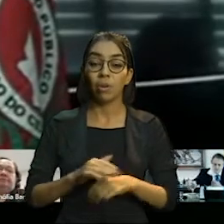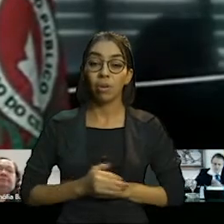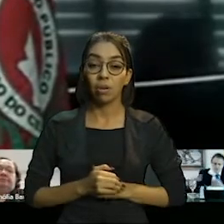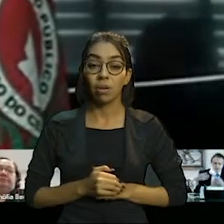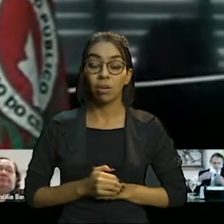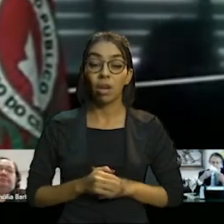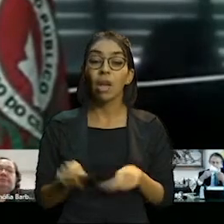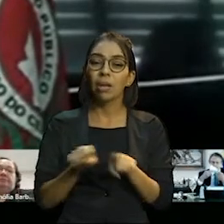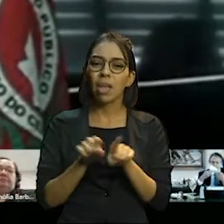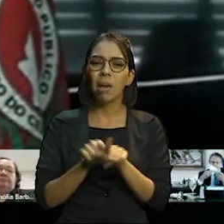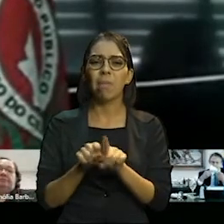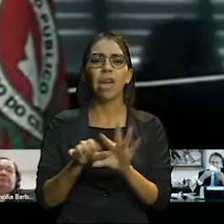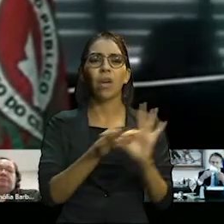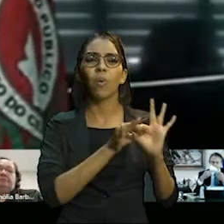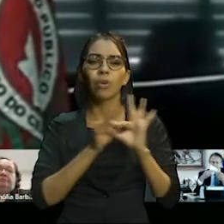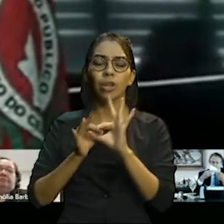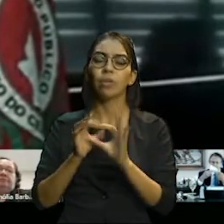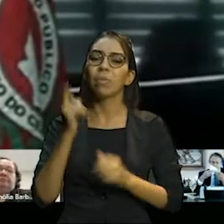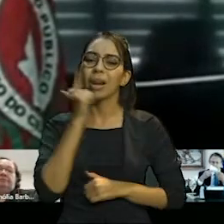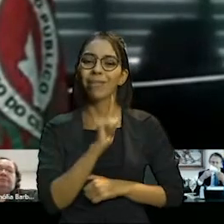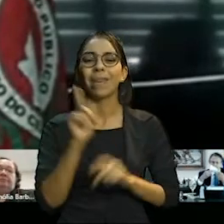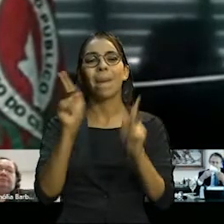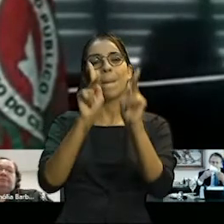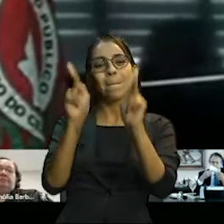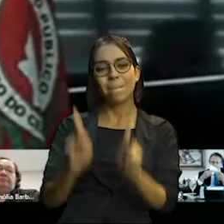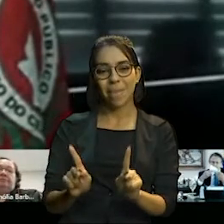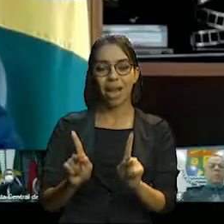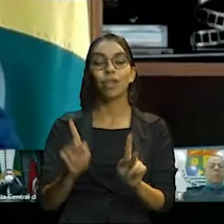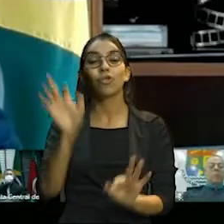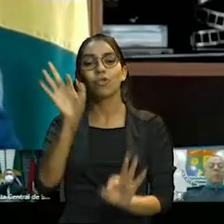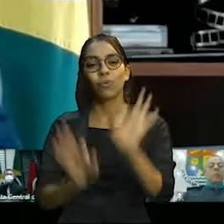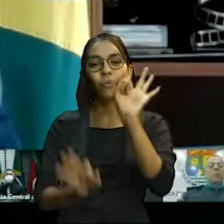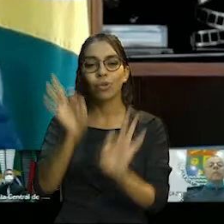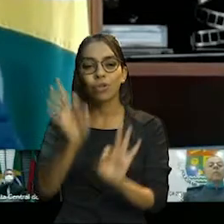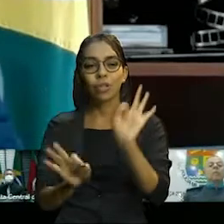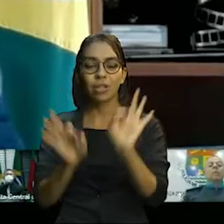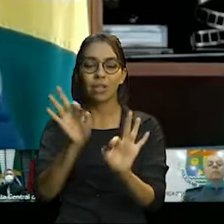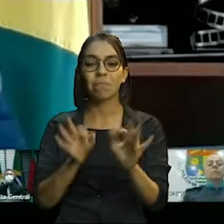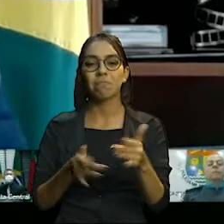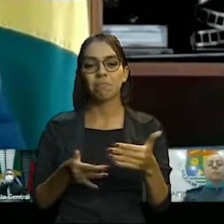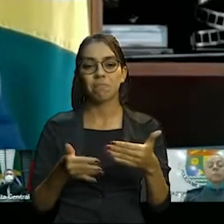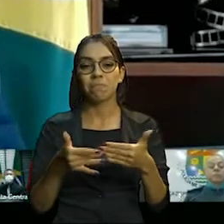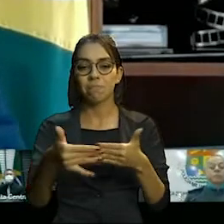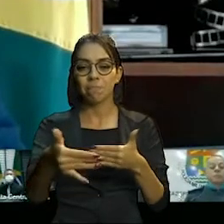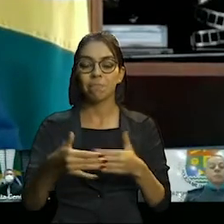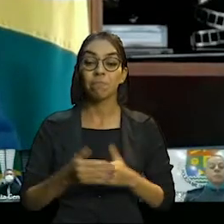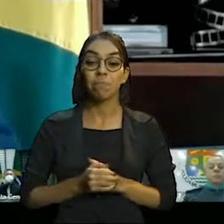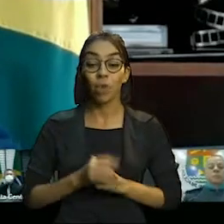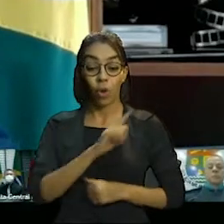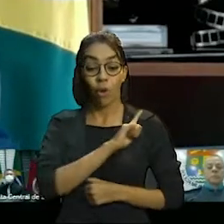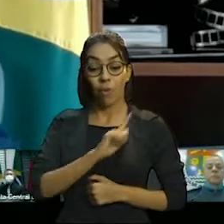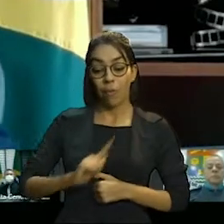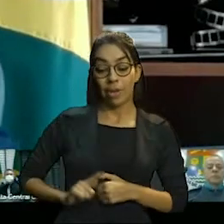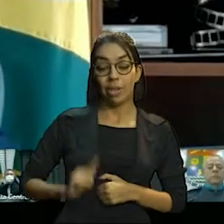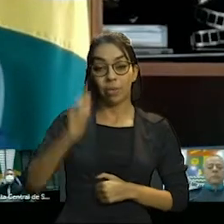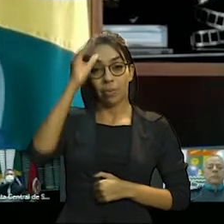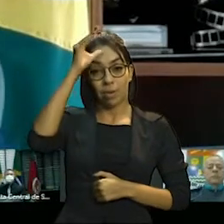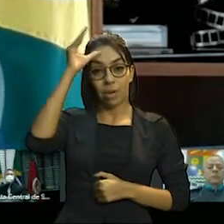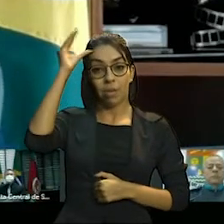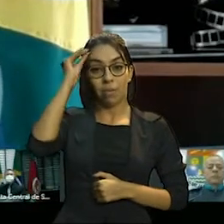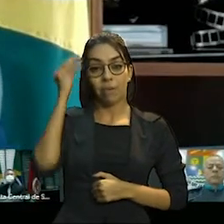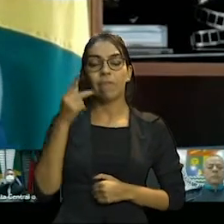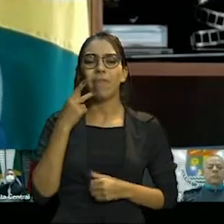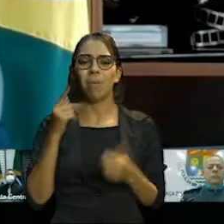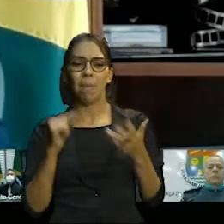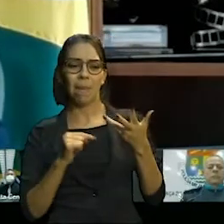criar um espaço de paz, de justiça e de prosperidade. O governador Camilo Santana destacou algumas características